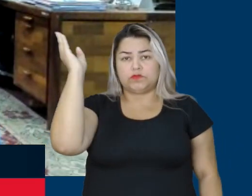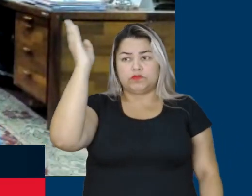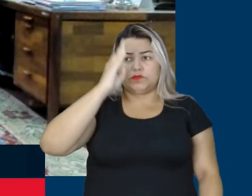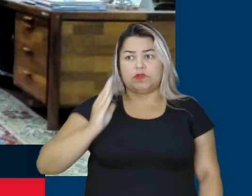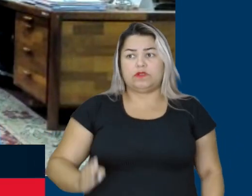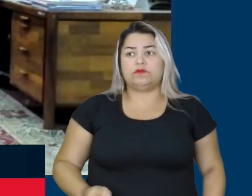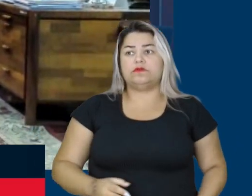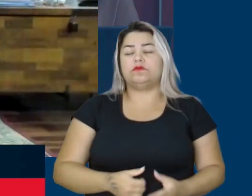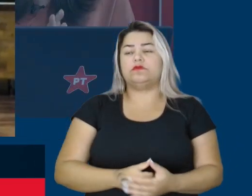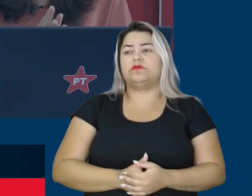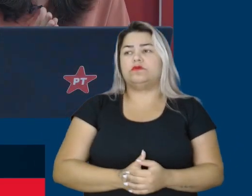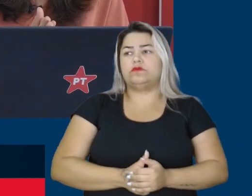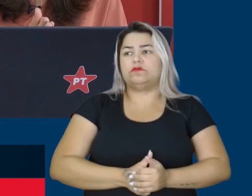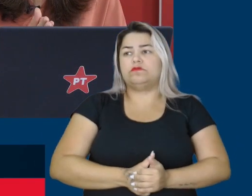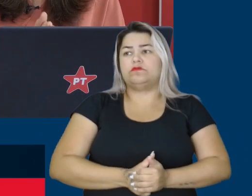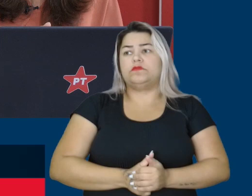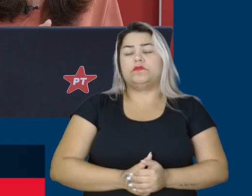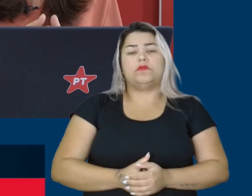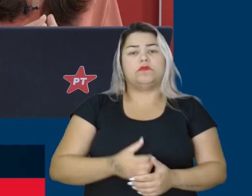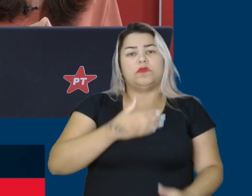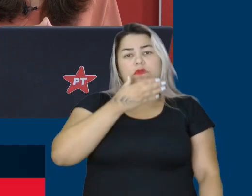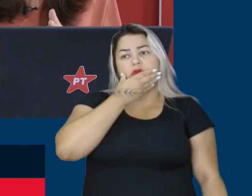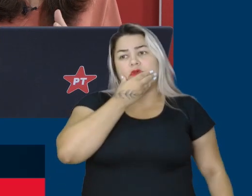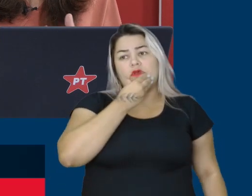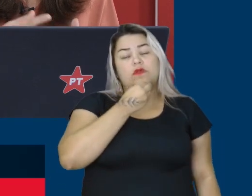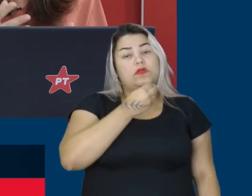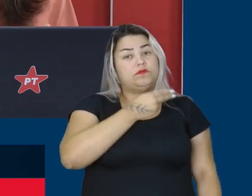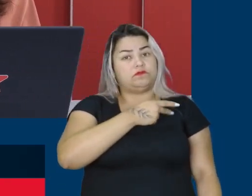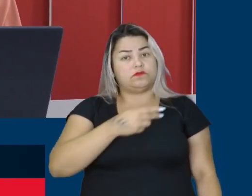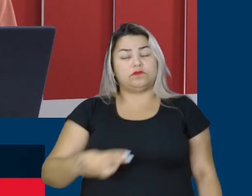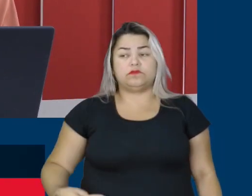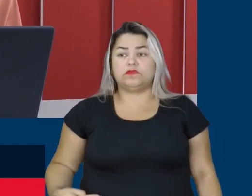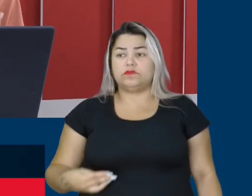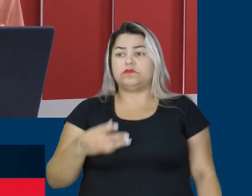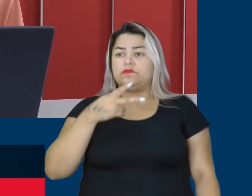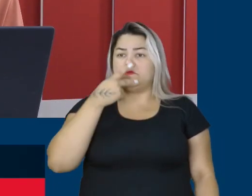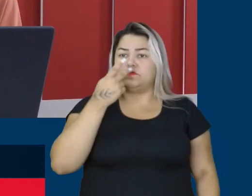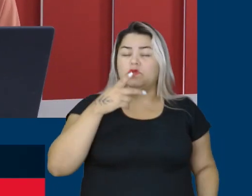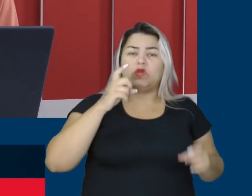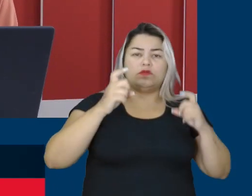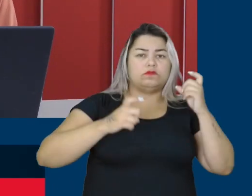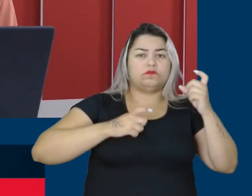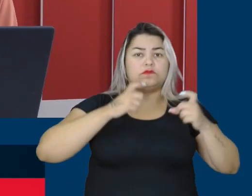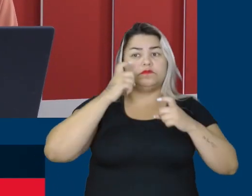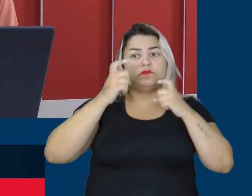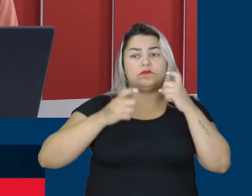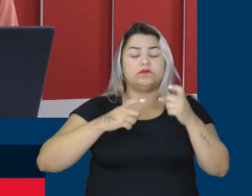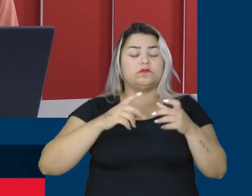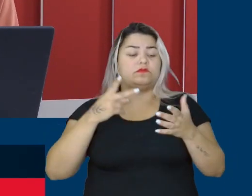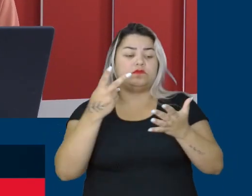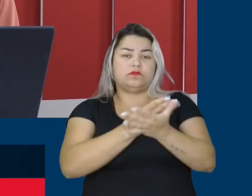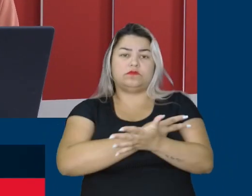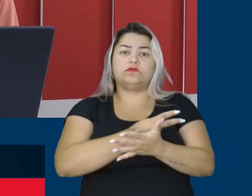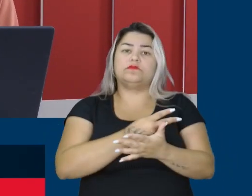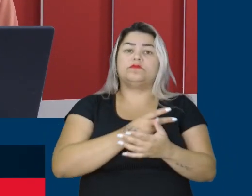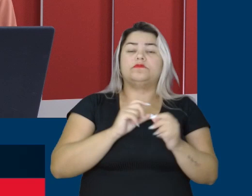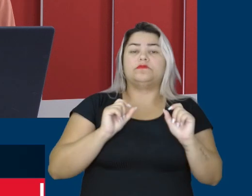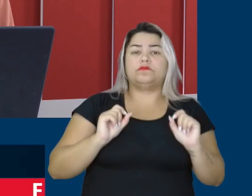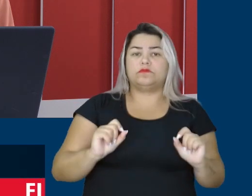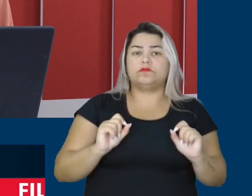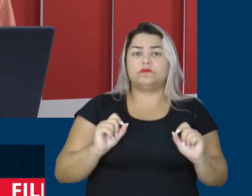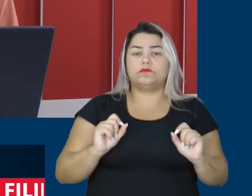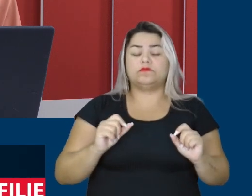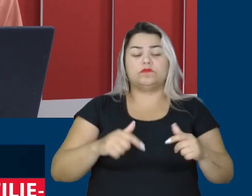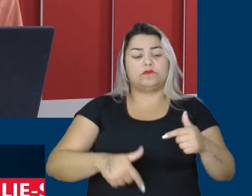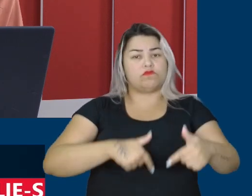brasileiras. Ministro, eu queria falar também de uma situação muito preocupante, tem que ser agravado nos últimos tempos, que é a situação